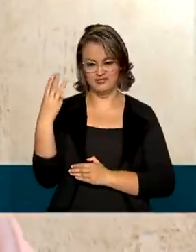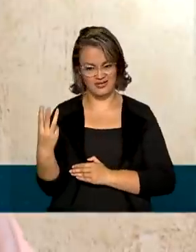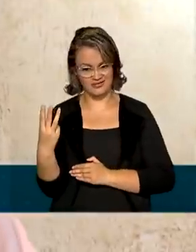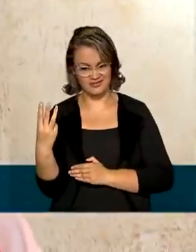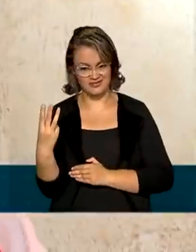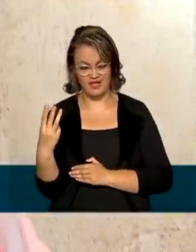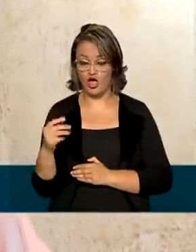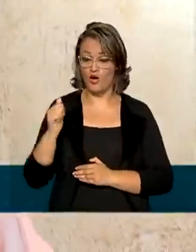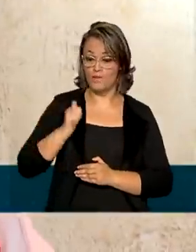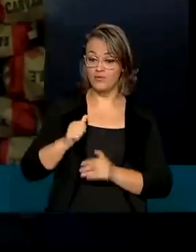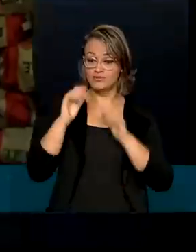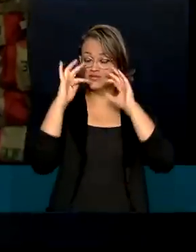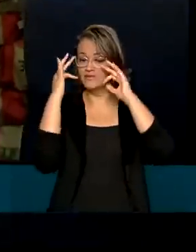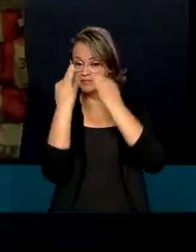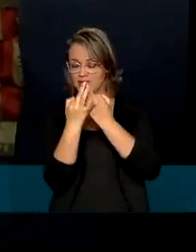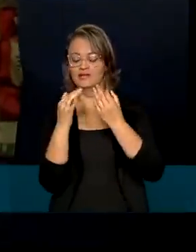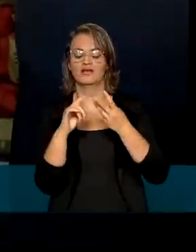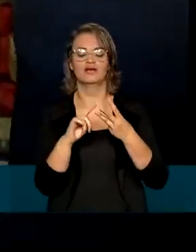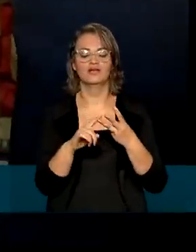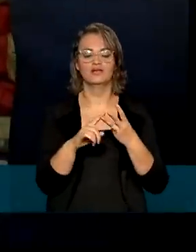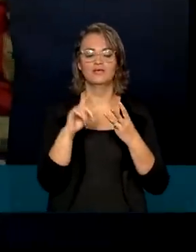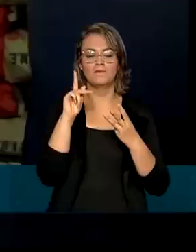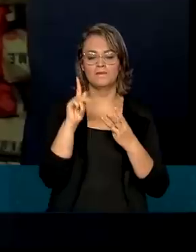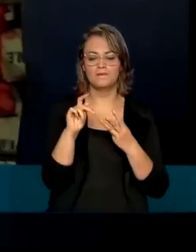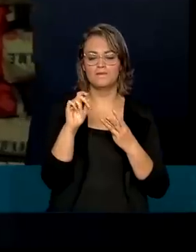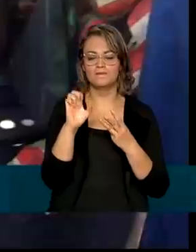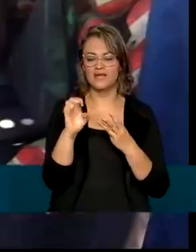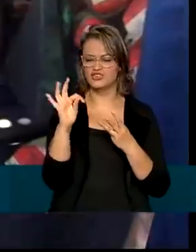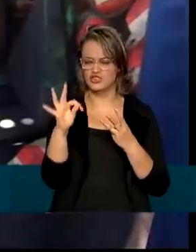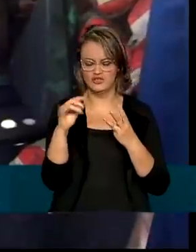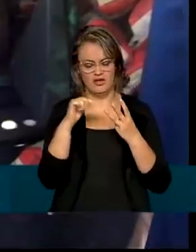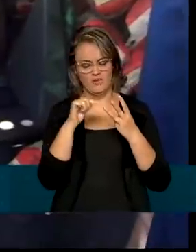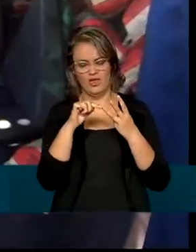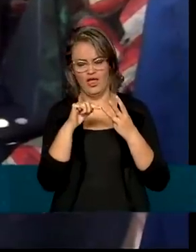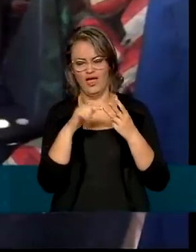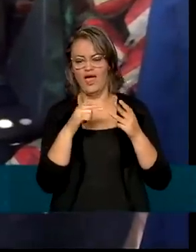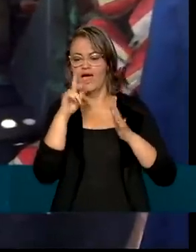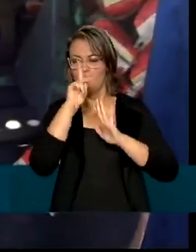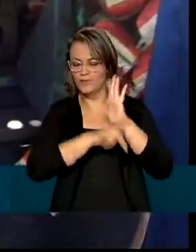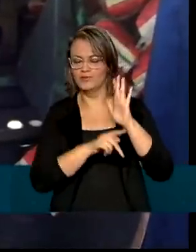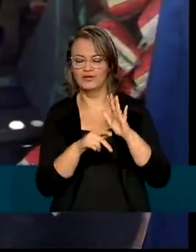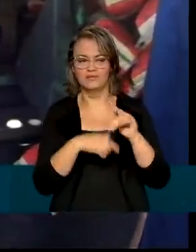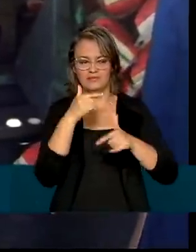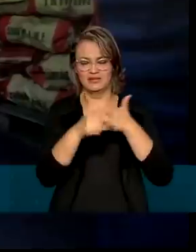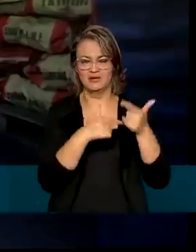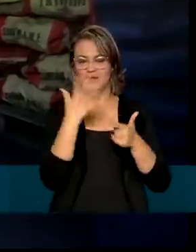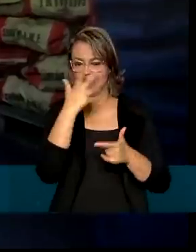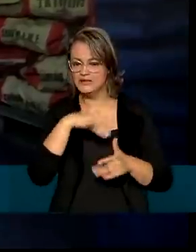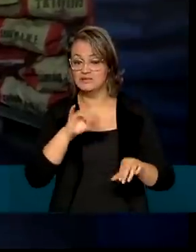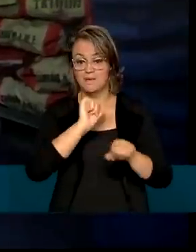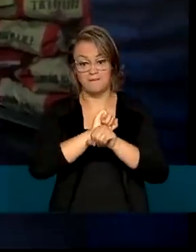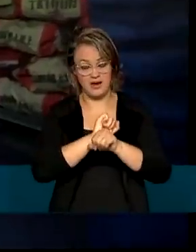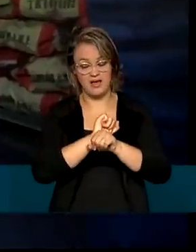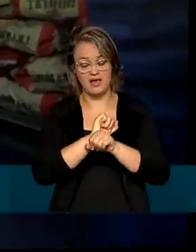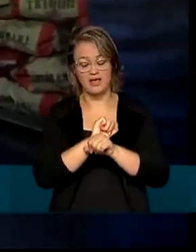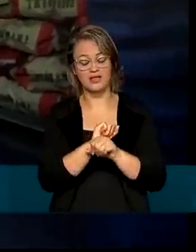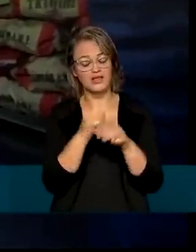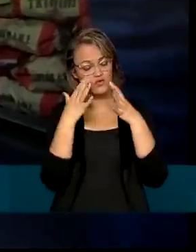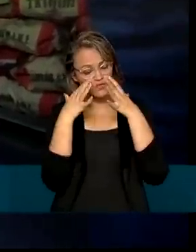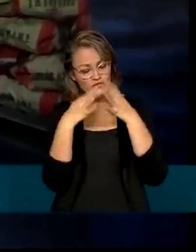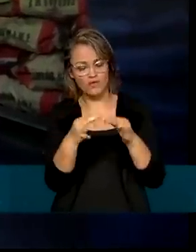O Bolsa Família e o PET, Programa de Erradicação do Trabalho Infantil, que se dedica